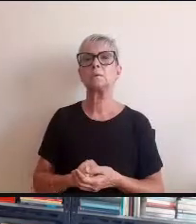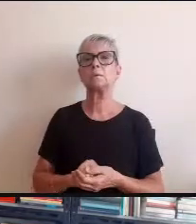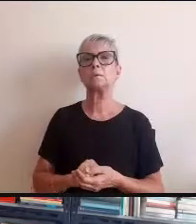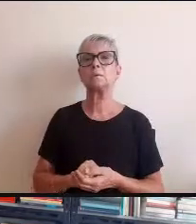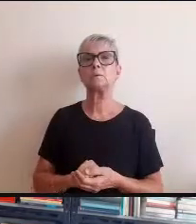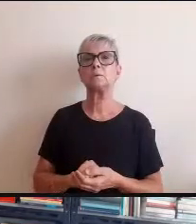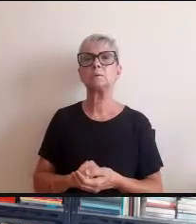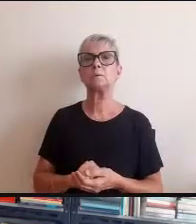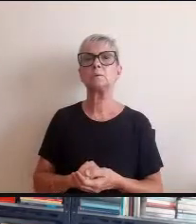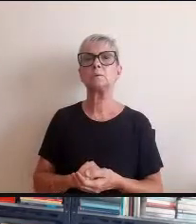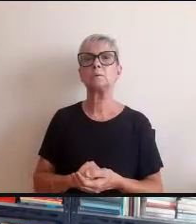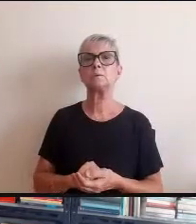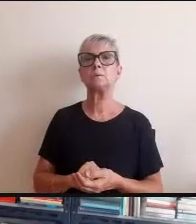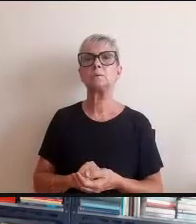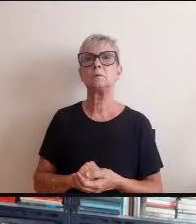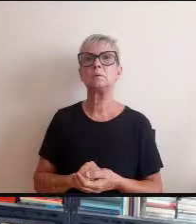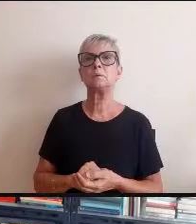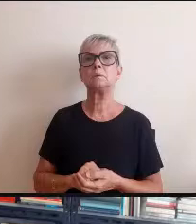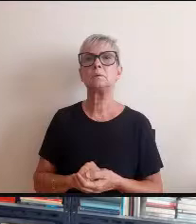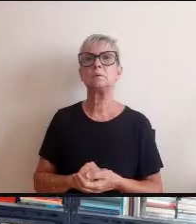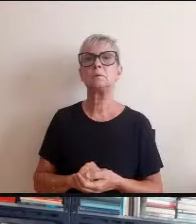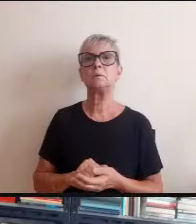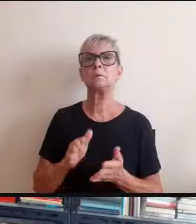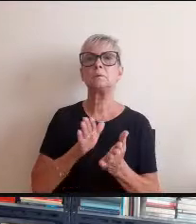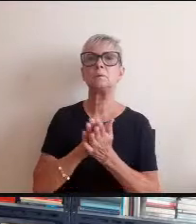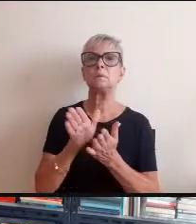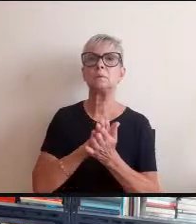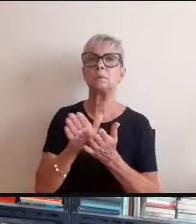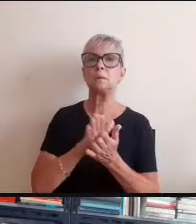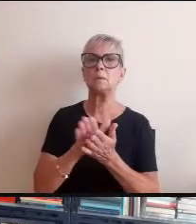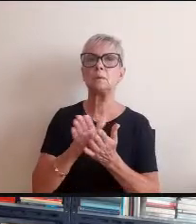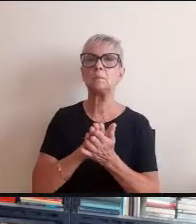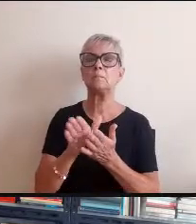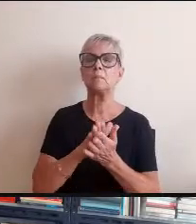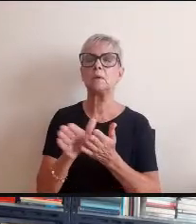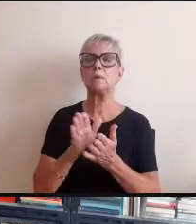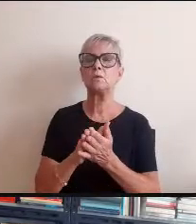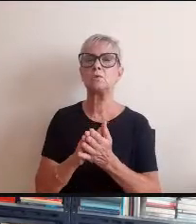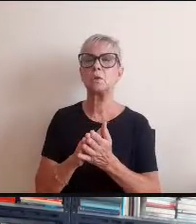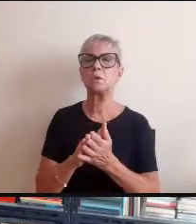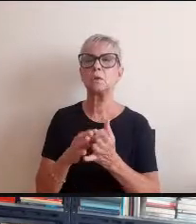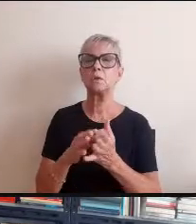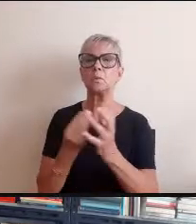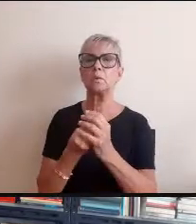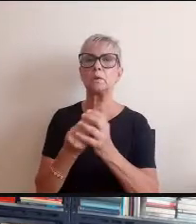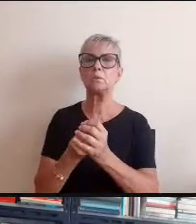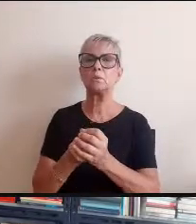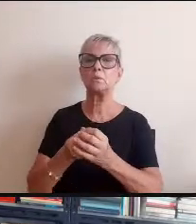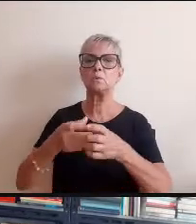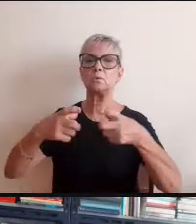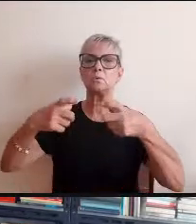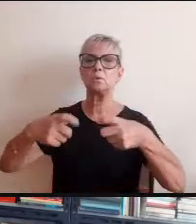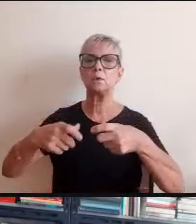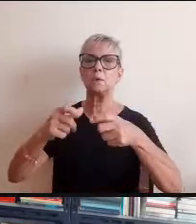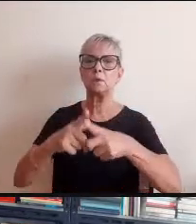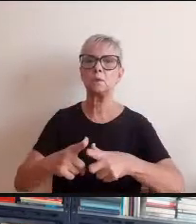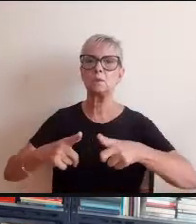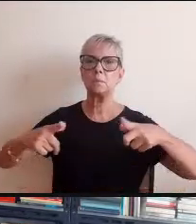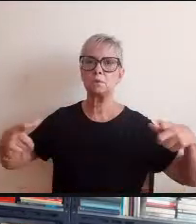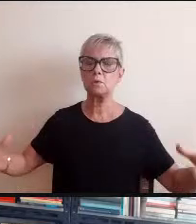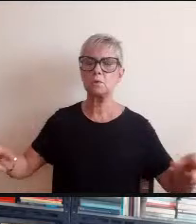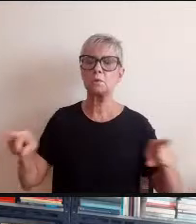pensa a imagem dentro de um campo expandido em relação tanto a fotografia quanto as artes visuais